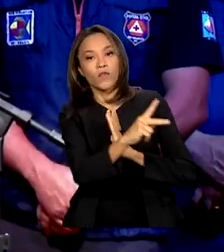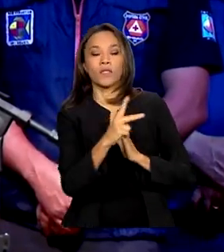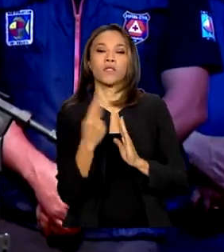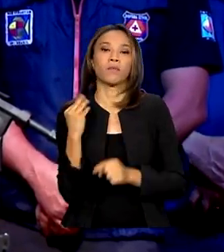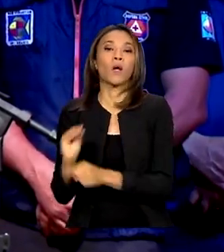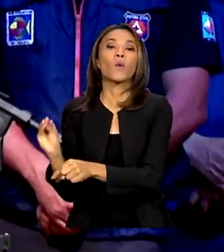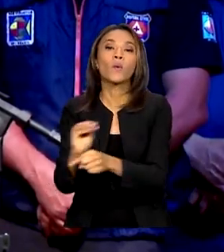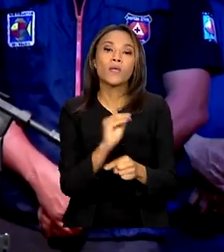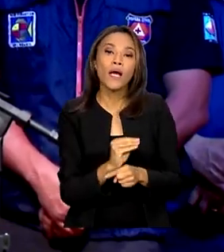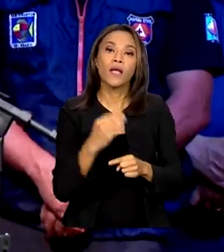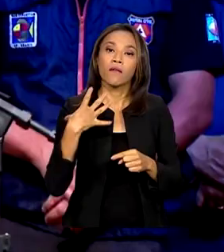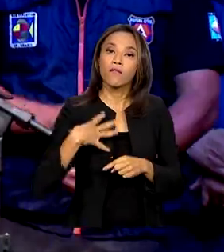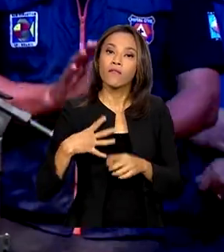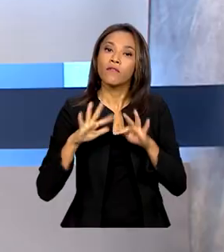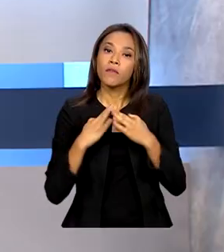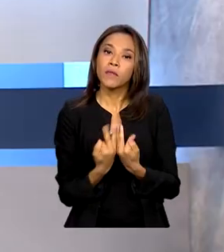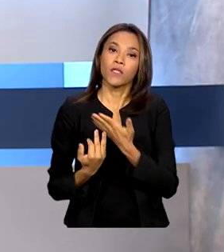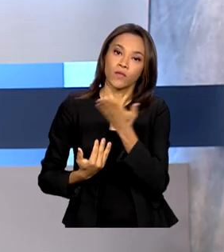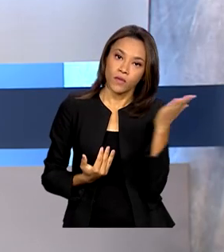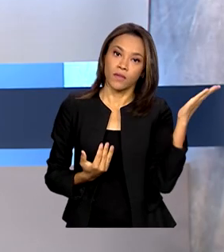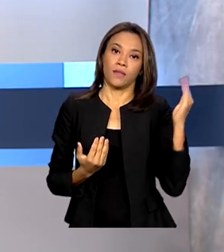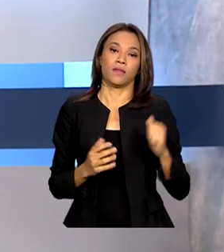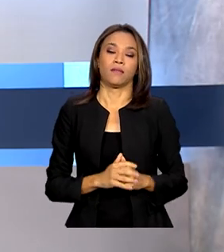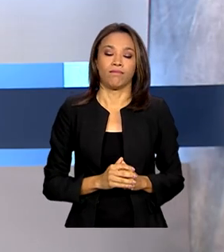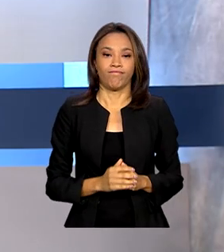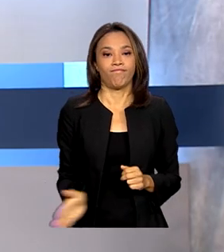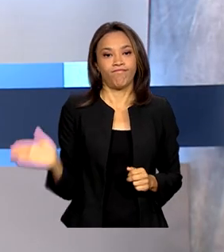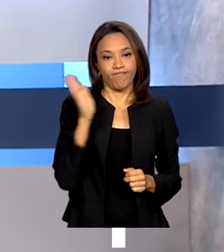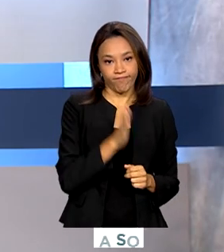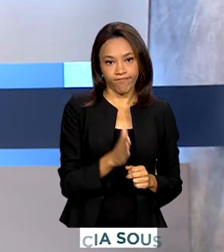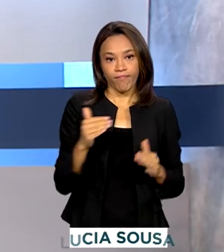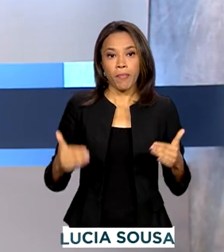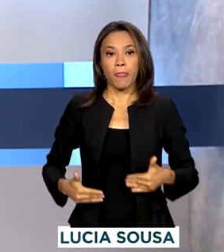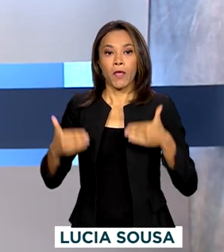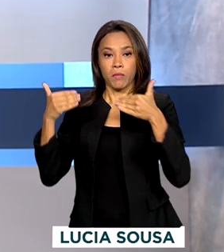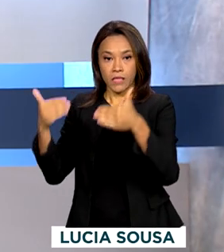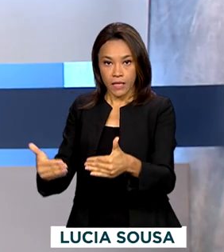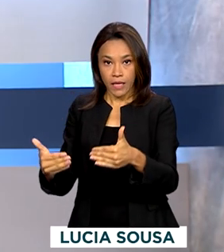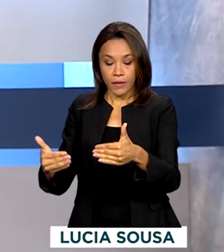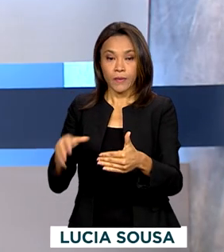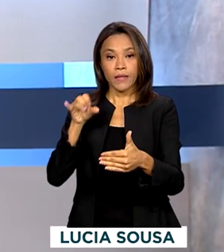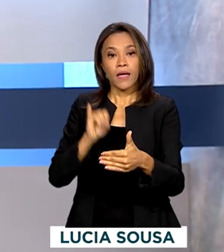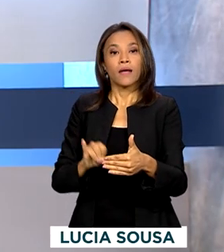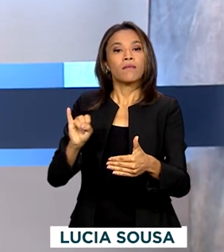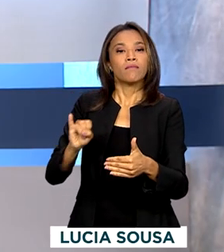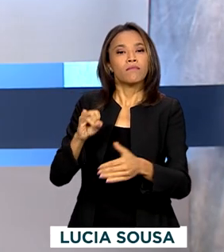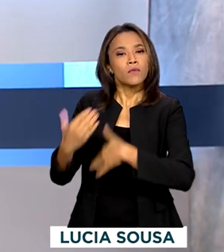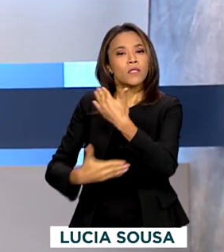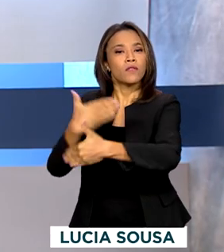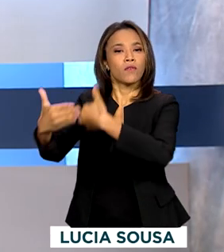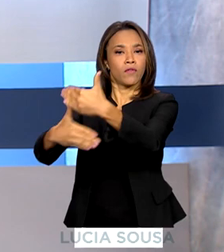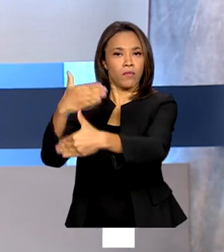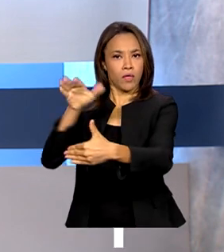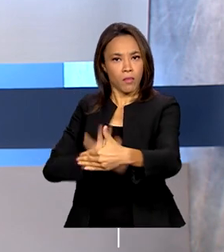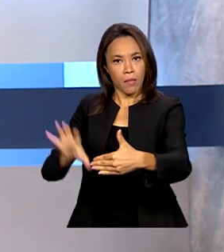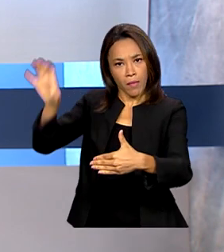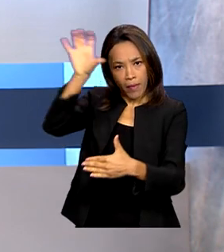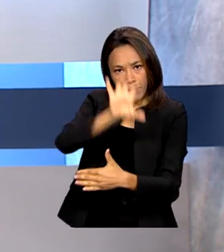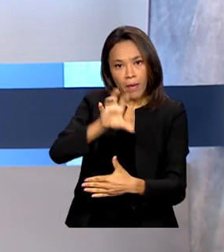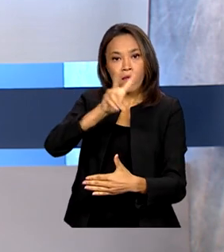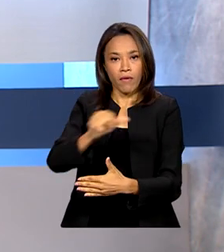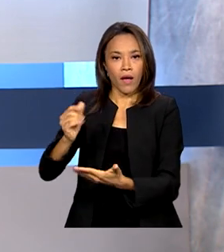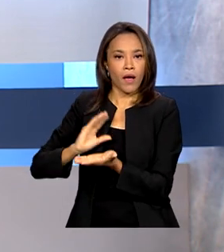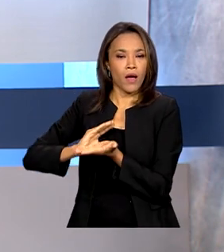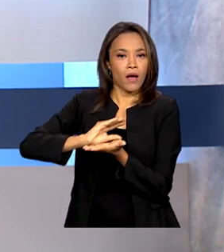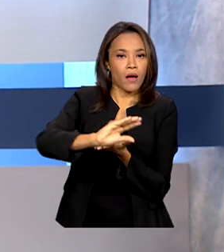cuidar da família de vocês. E o Ministério da Integração e do Desenvolvimento Regional vai liberar